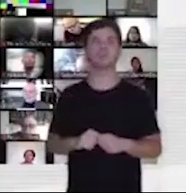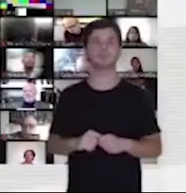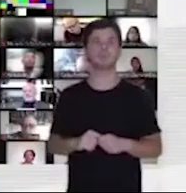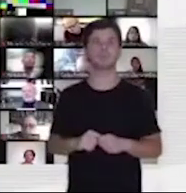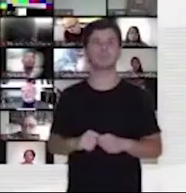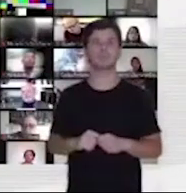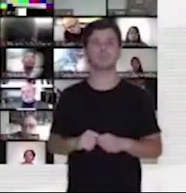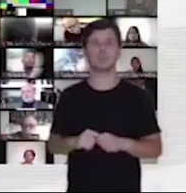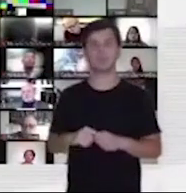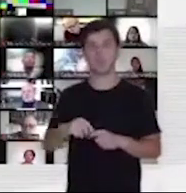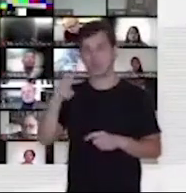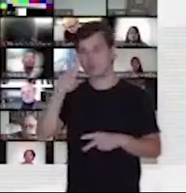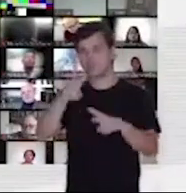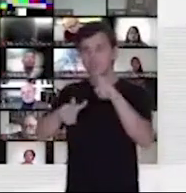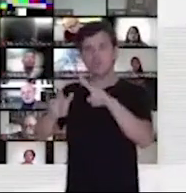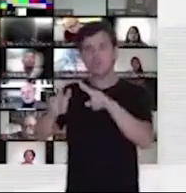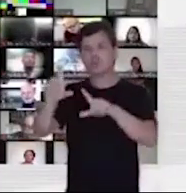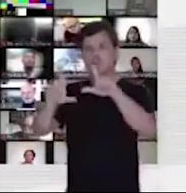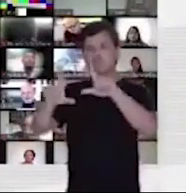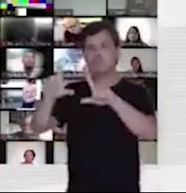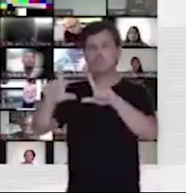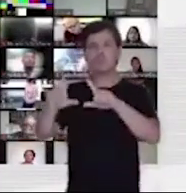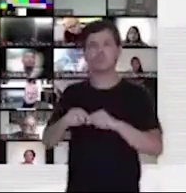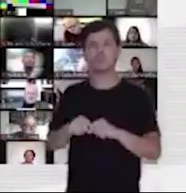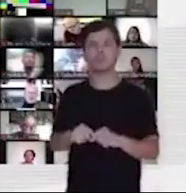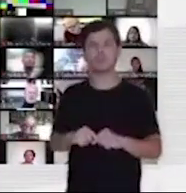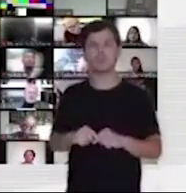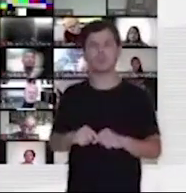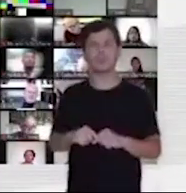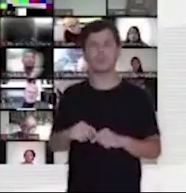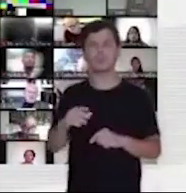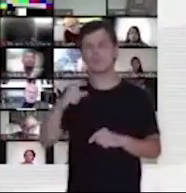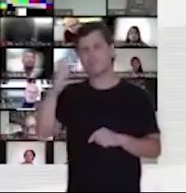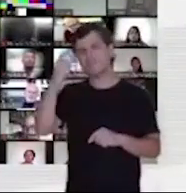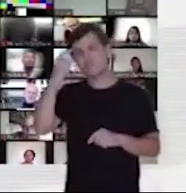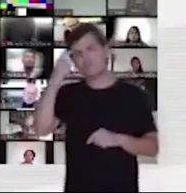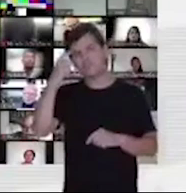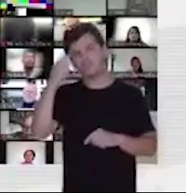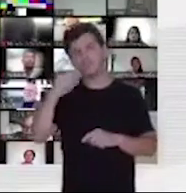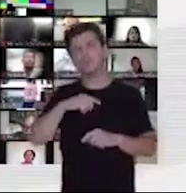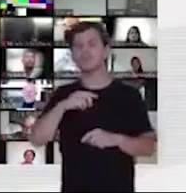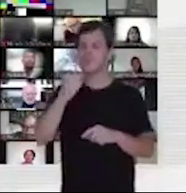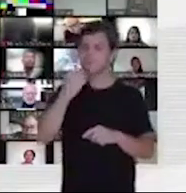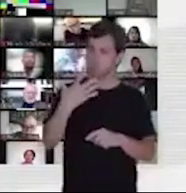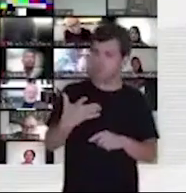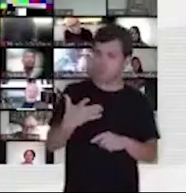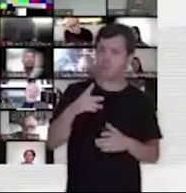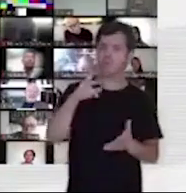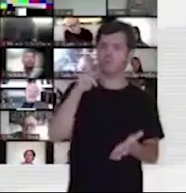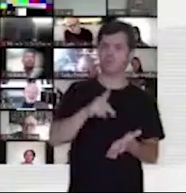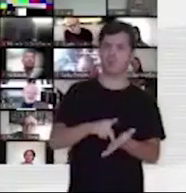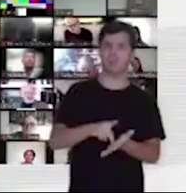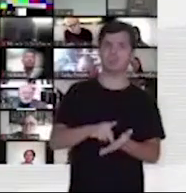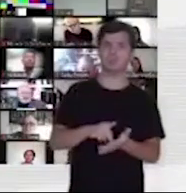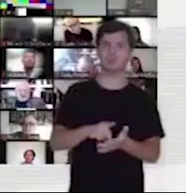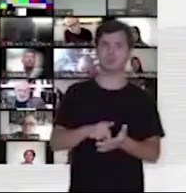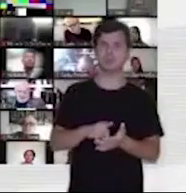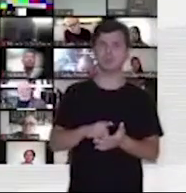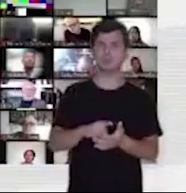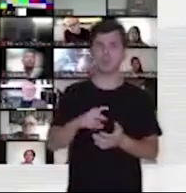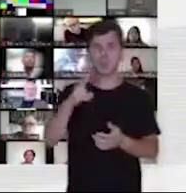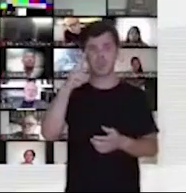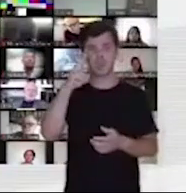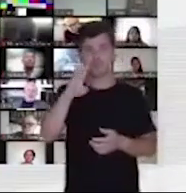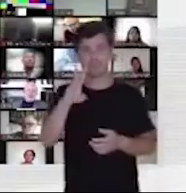Eu assisti muitos cultos, eu vi muita gente falando coisas muito decentes, muita verdade, e vi gente